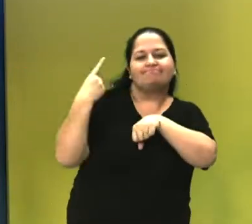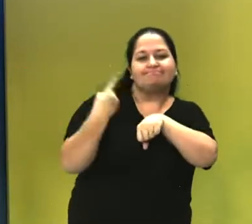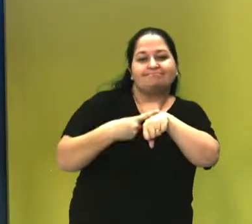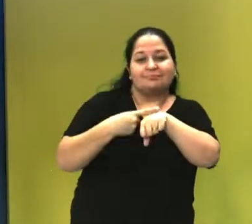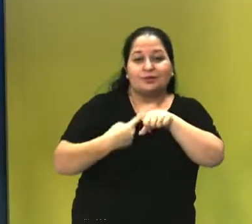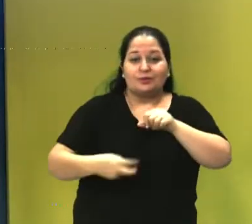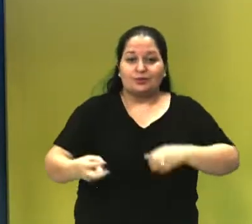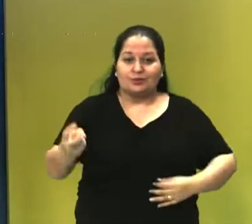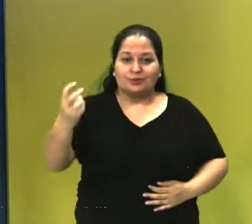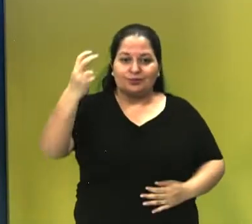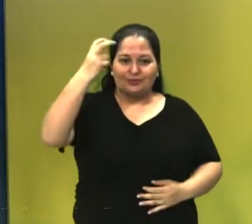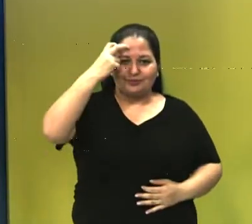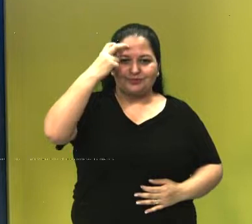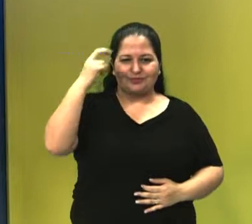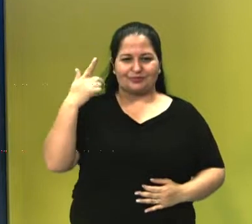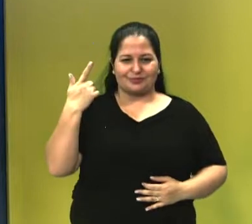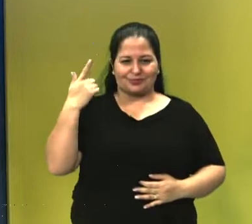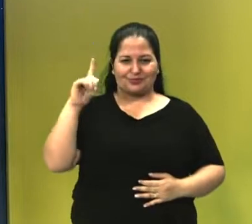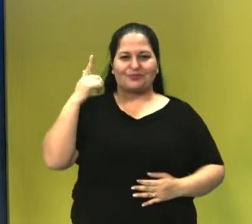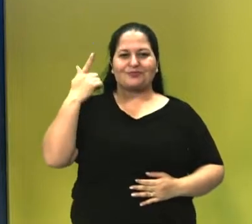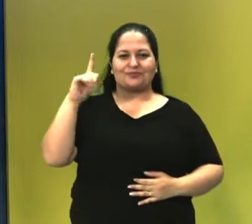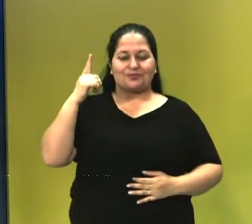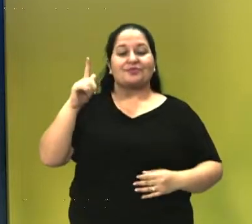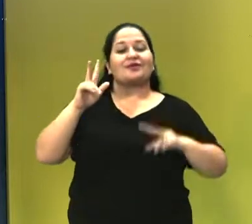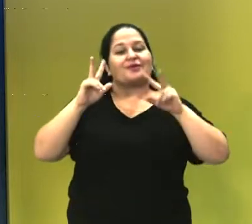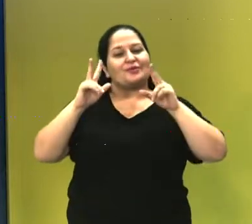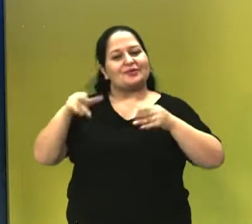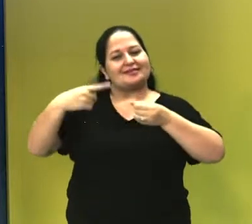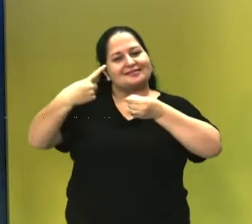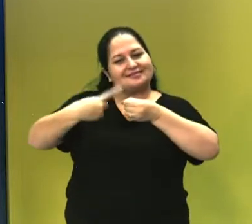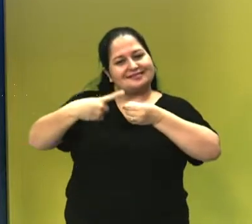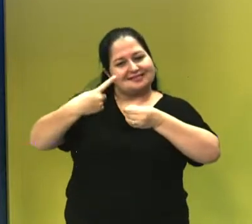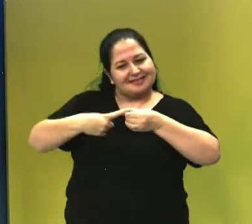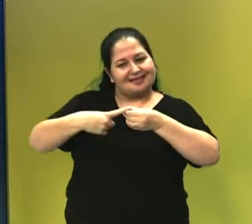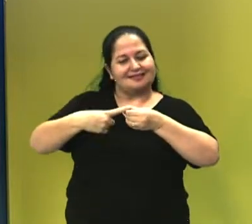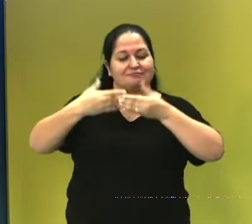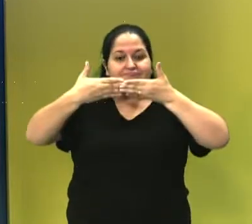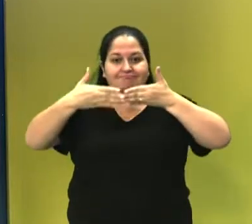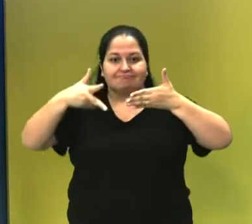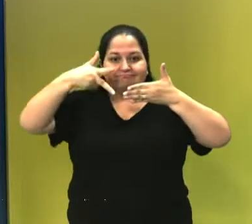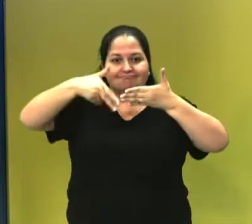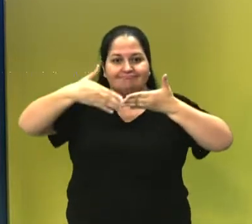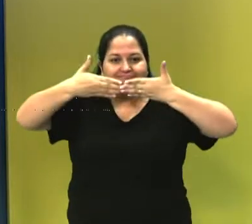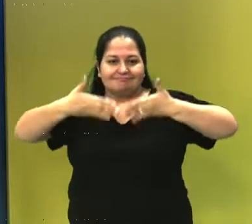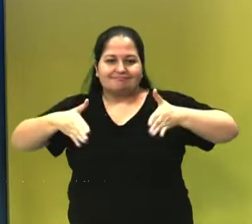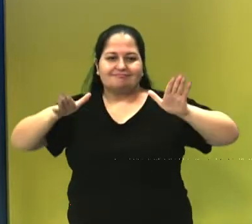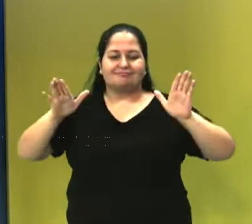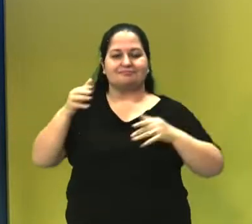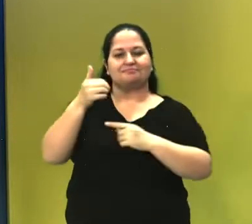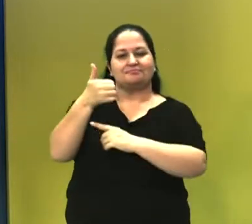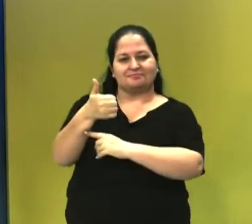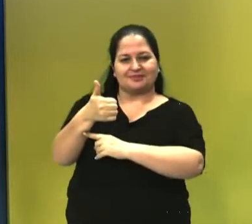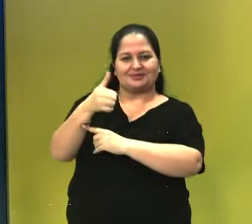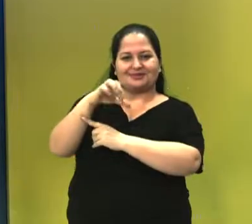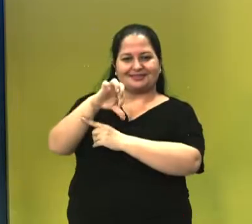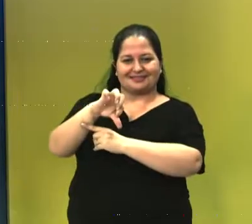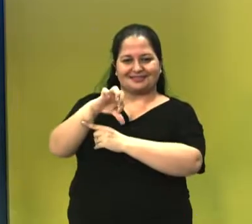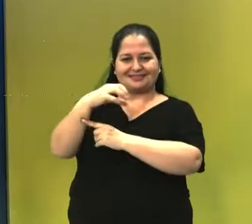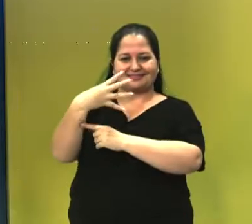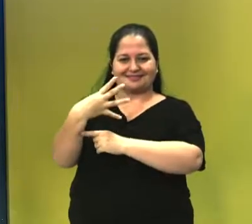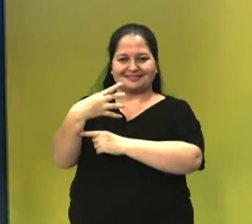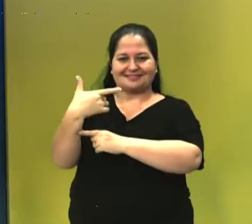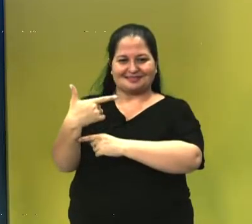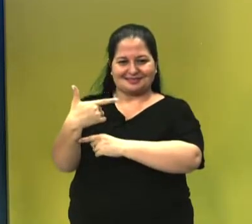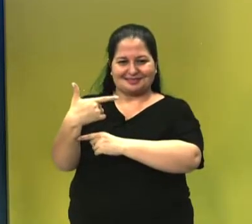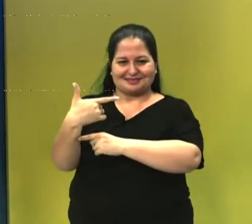isso? É a inauguração da cidade. Quando então, em 1942, Pedro Ludovico Teixeira inaugurou a